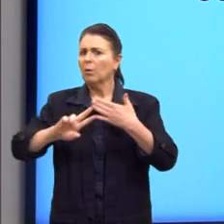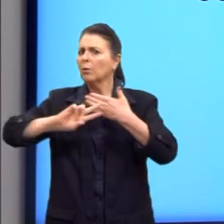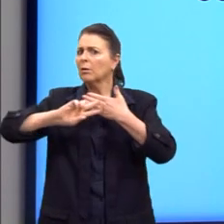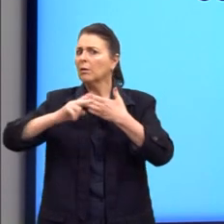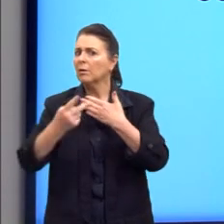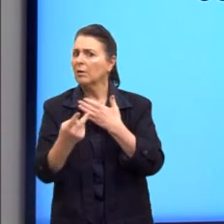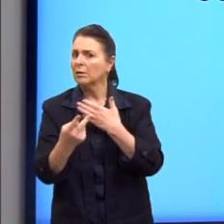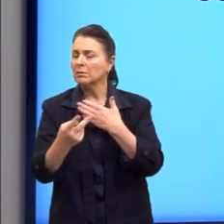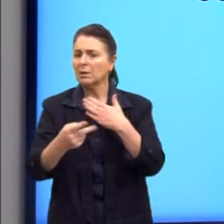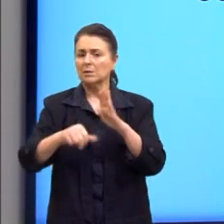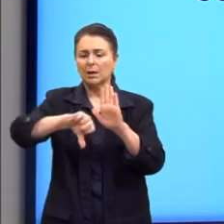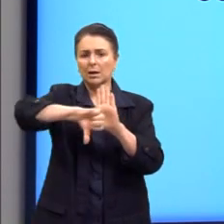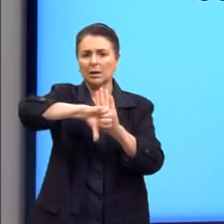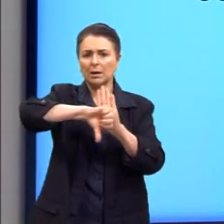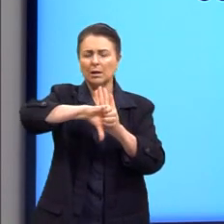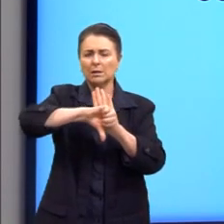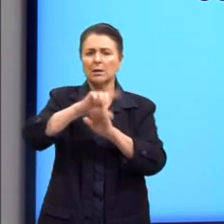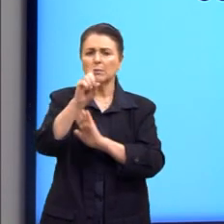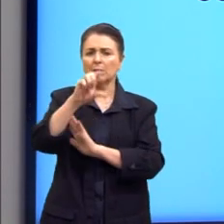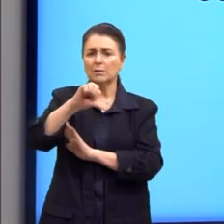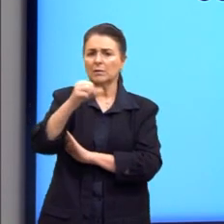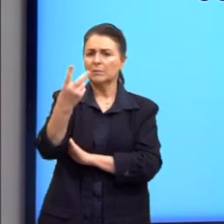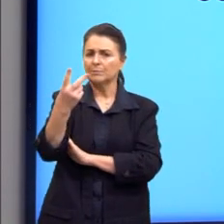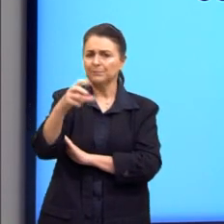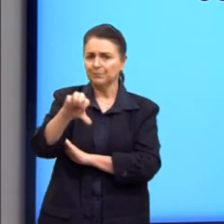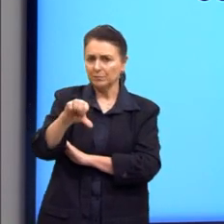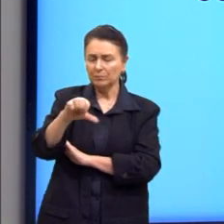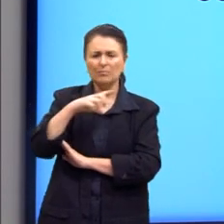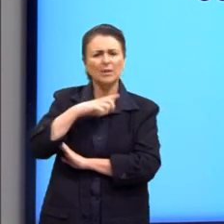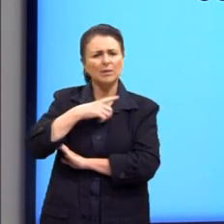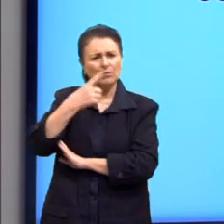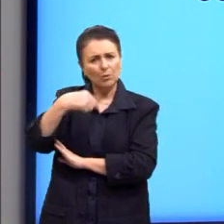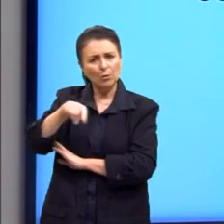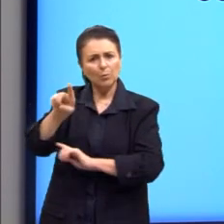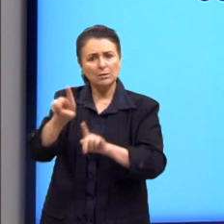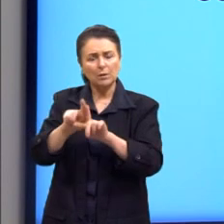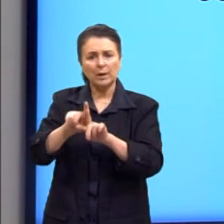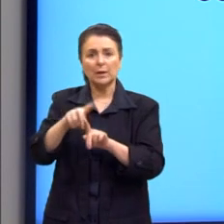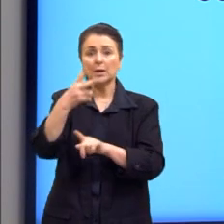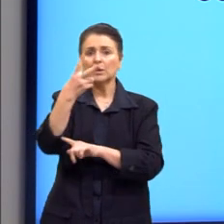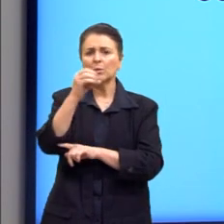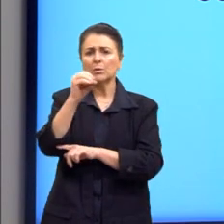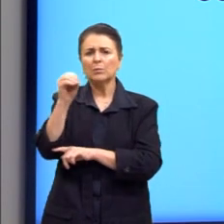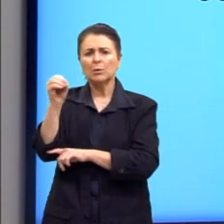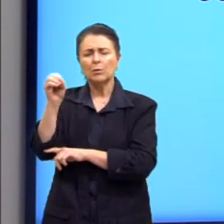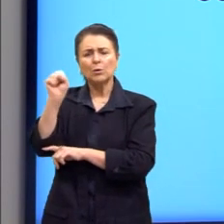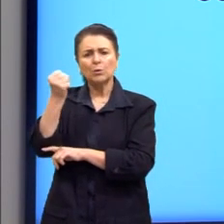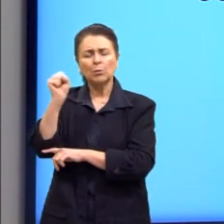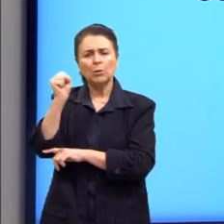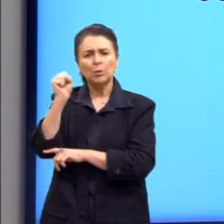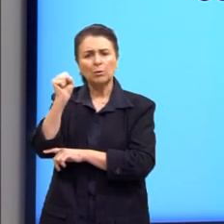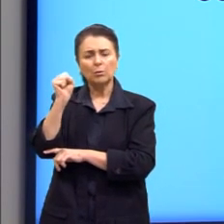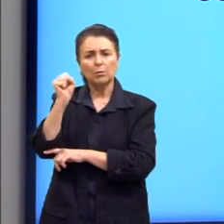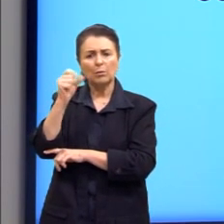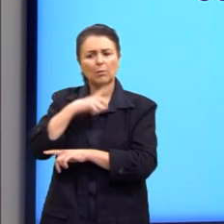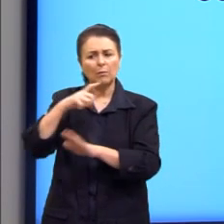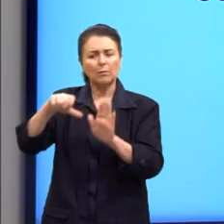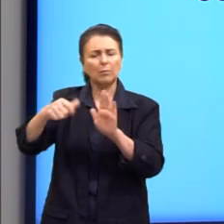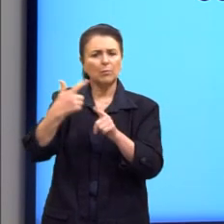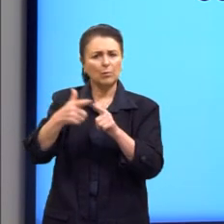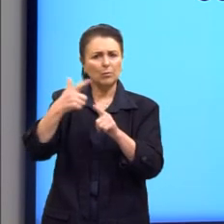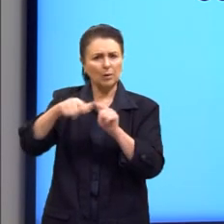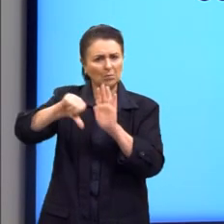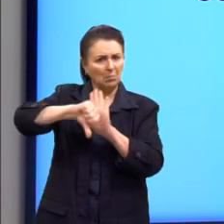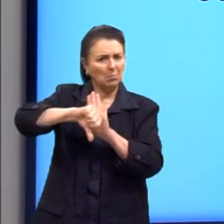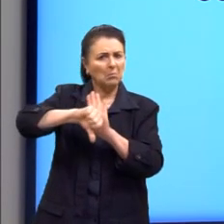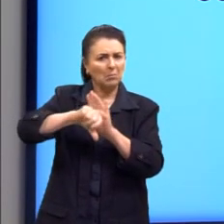1929 e também tiveram outras crises. Por exemplo, a crise de 2008. Será que essas crises têm alguma